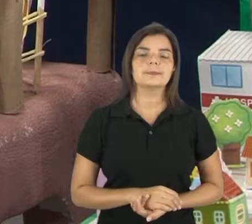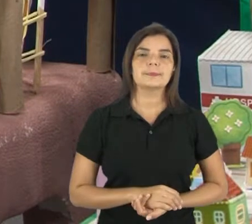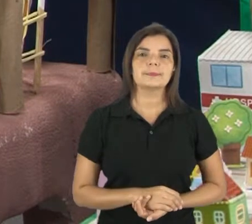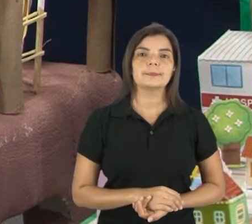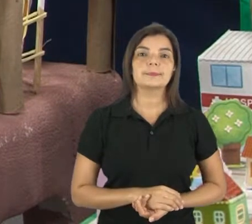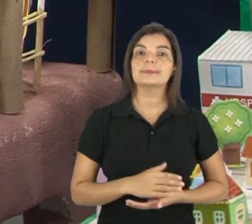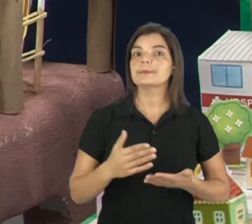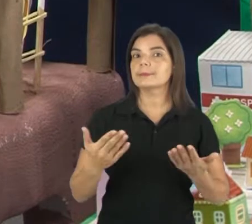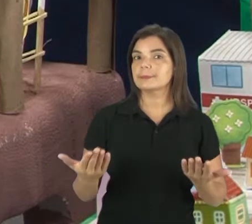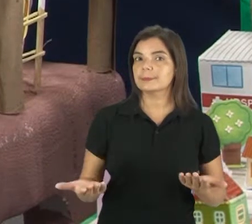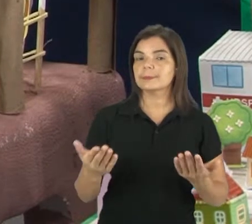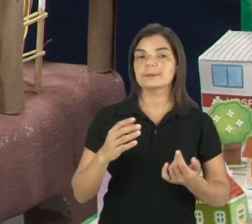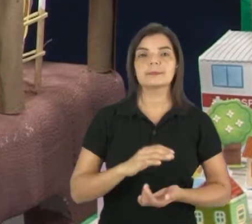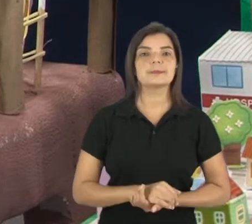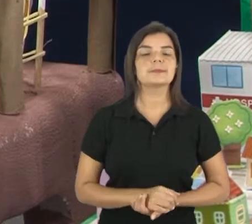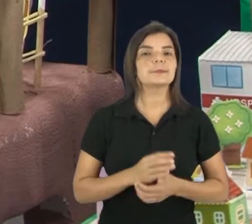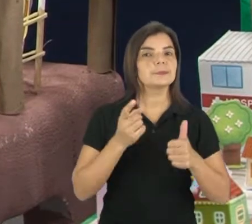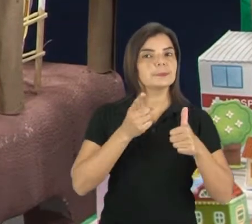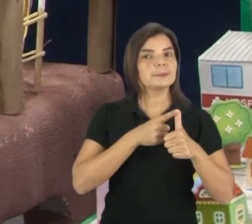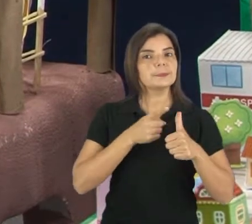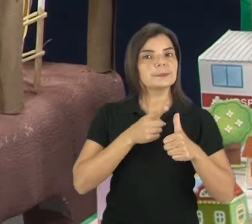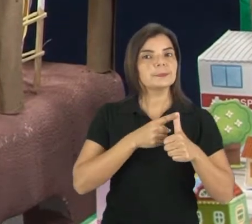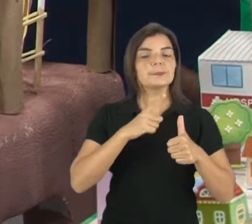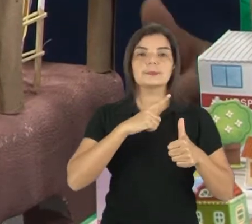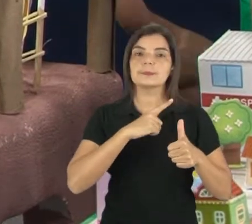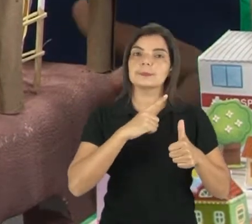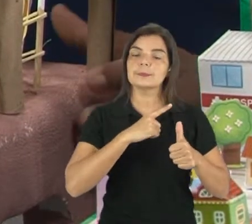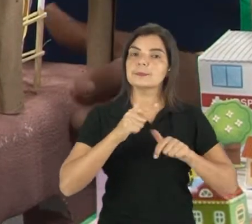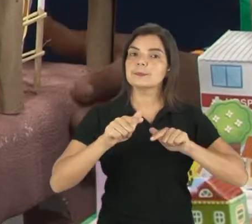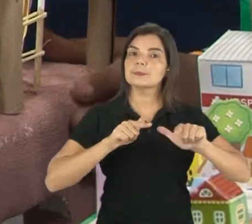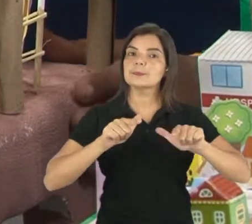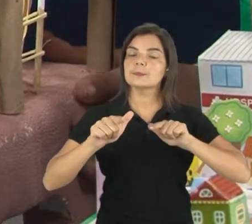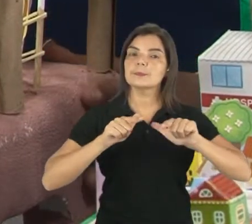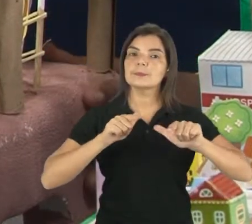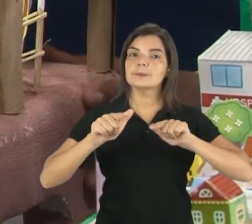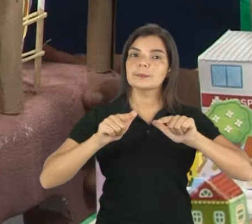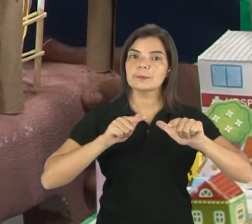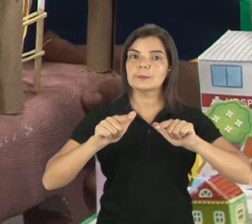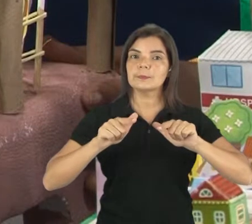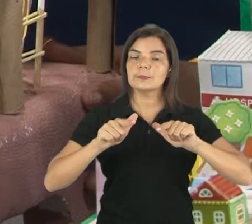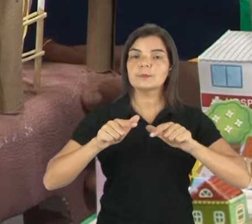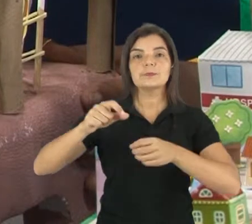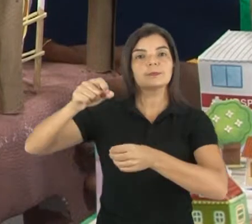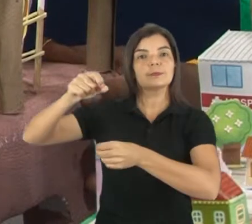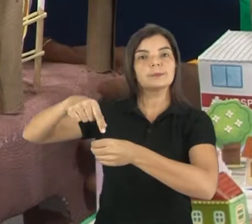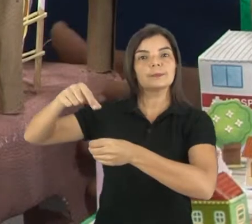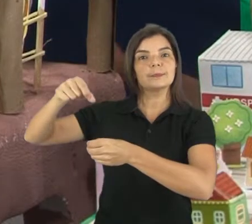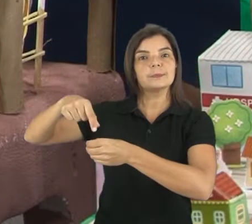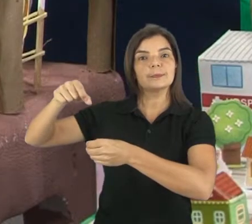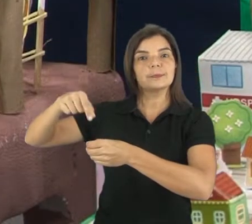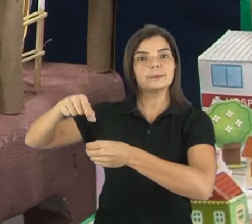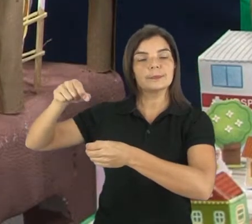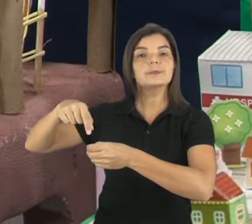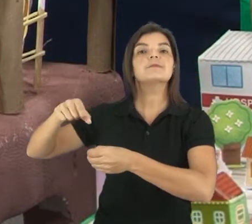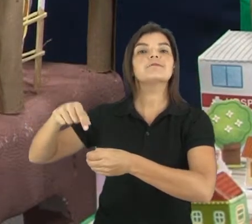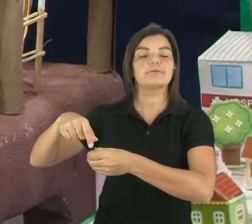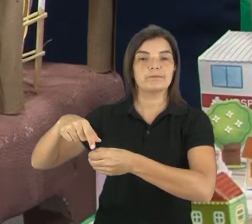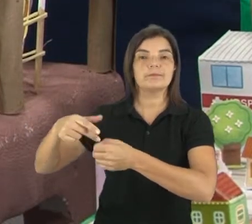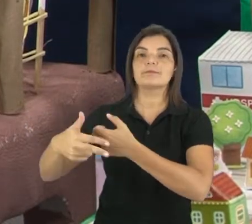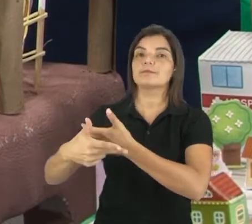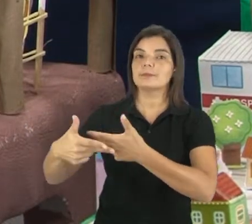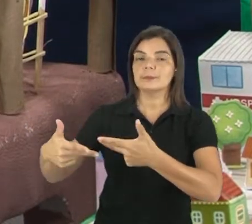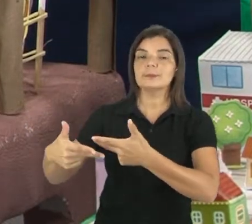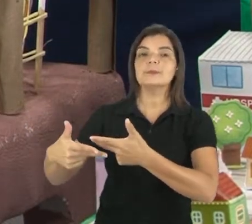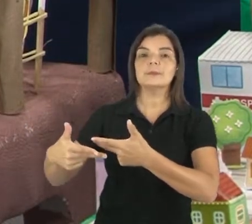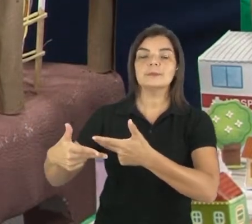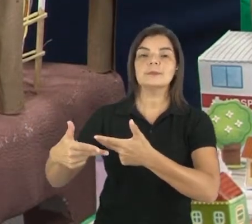Ah, primeiro nós temos o trabalho com a agricultura, né, o plantio,